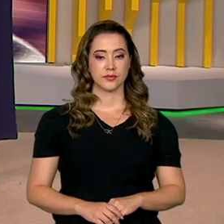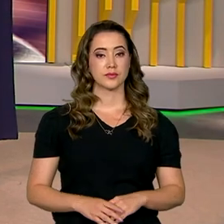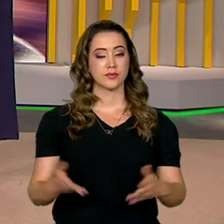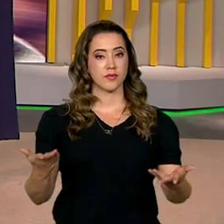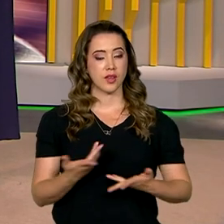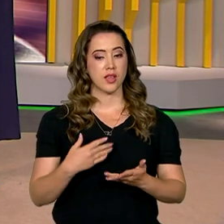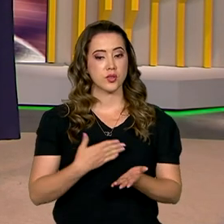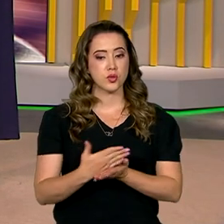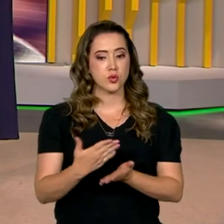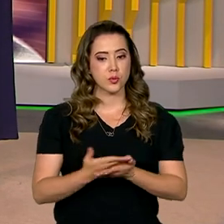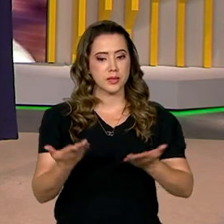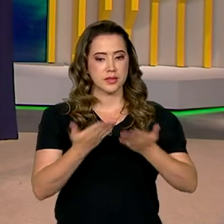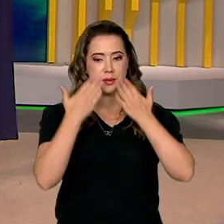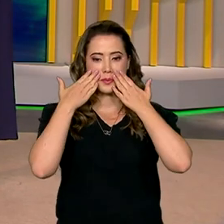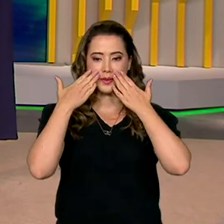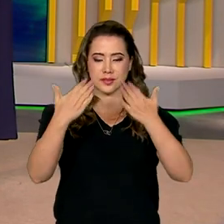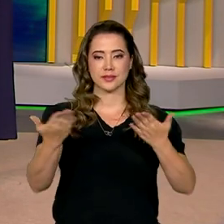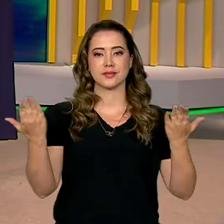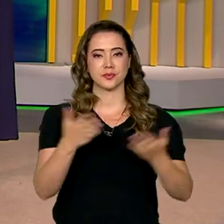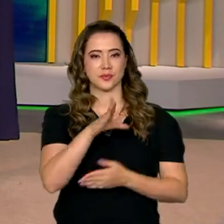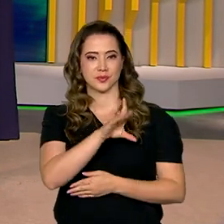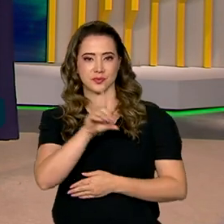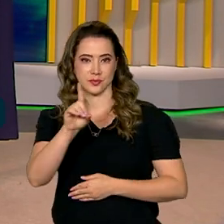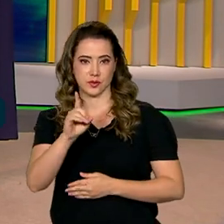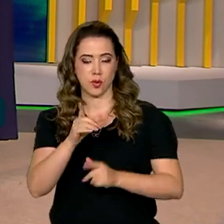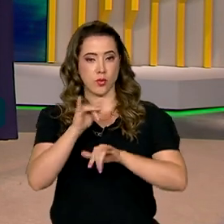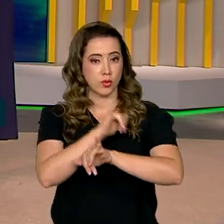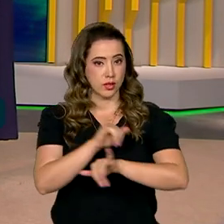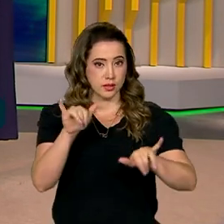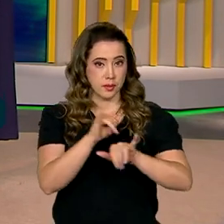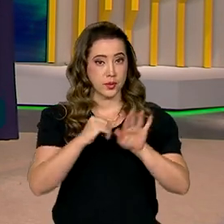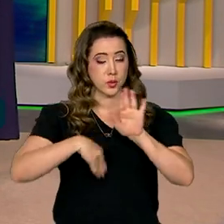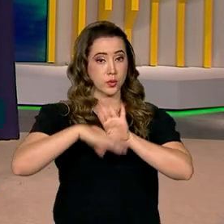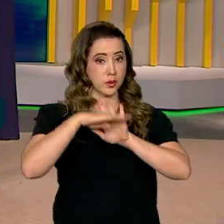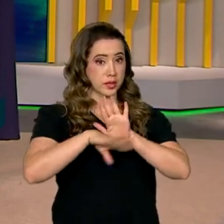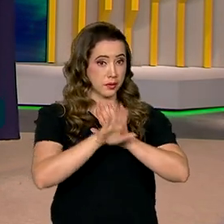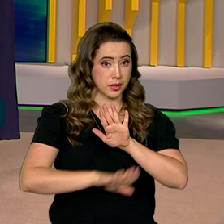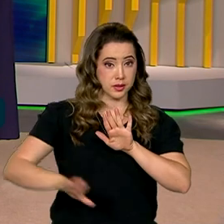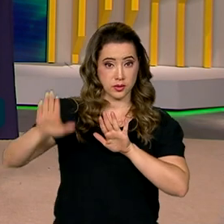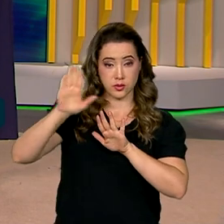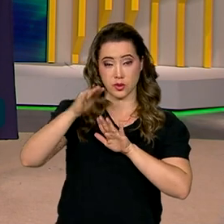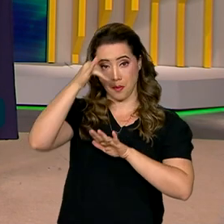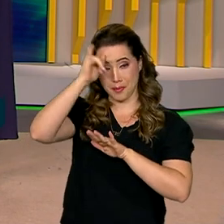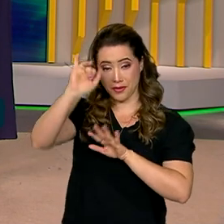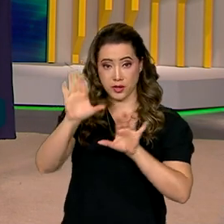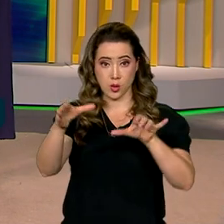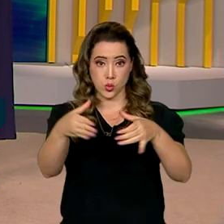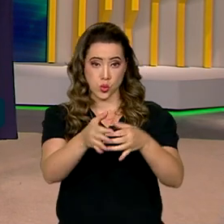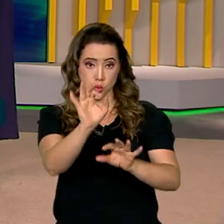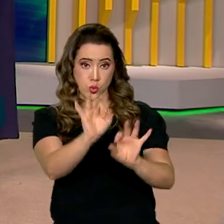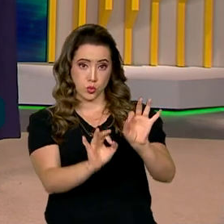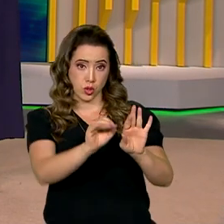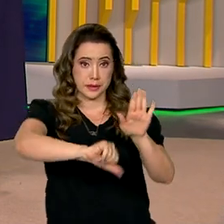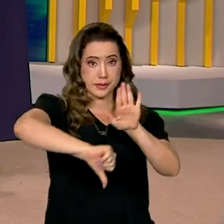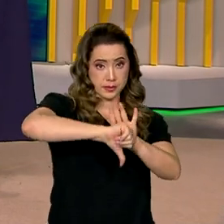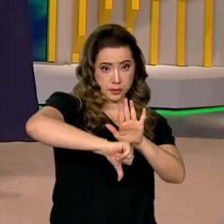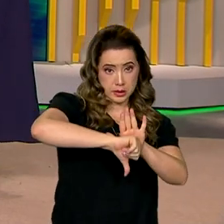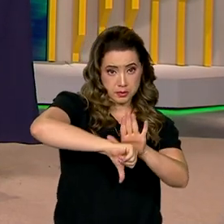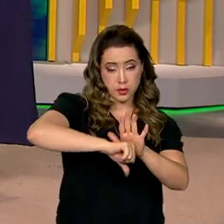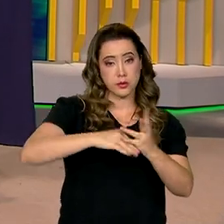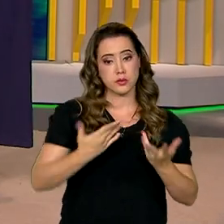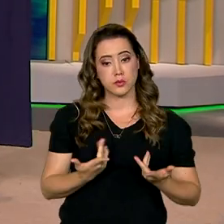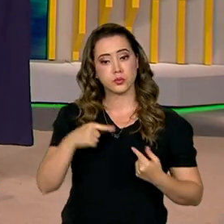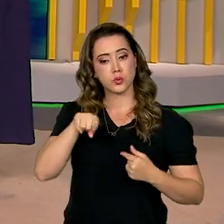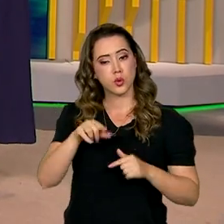E a gente começa esta edição do Brasil em Dia com o lançamento do Programa Nacional de Enfrentamento às Organizações Criminosas.